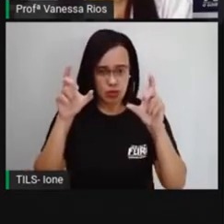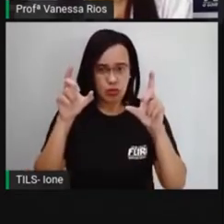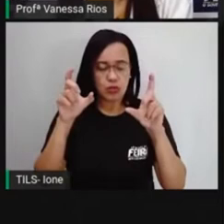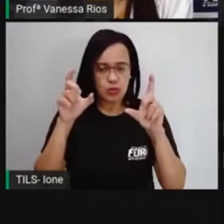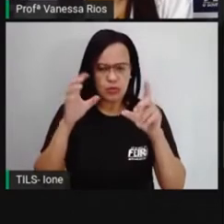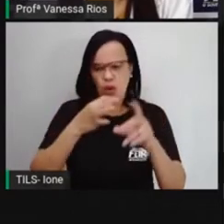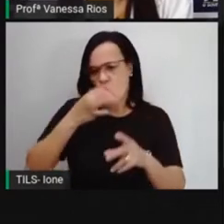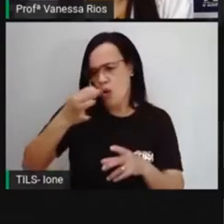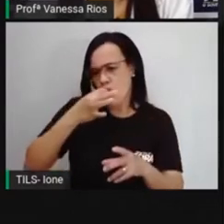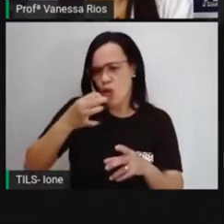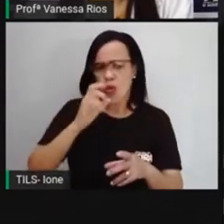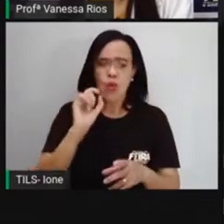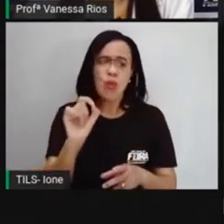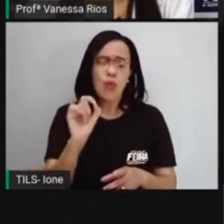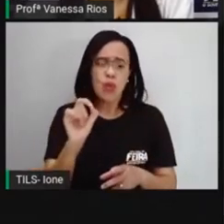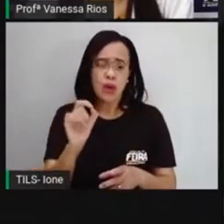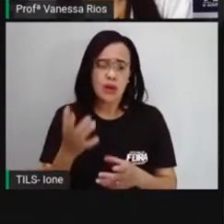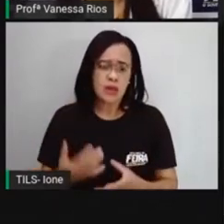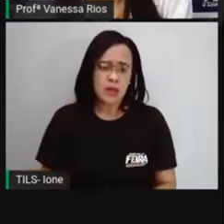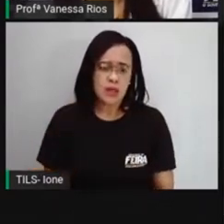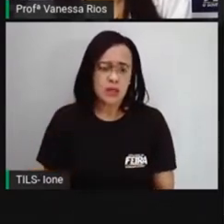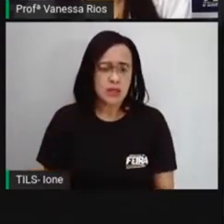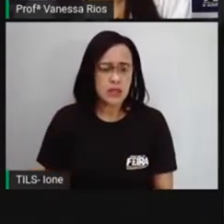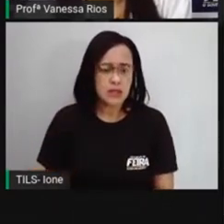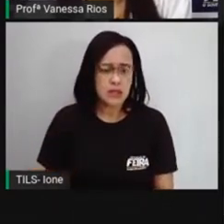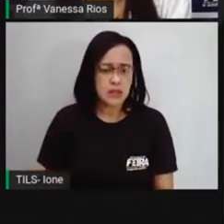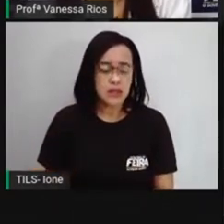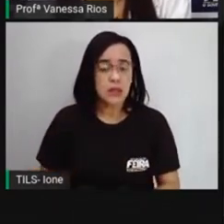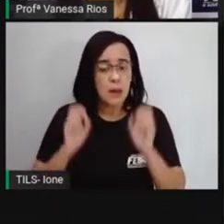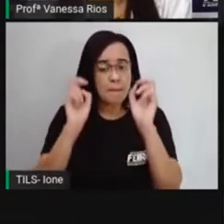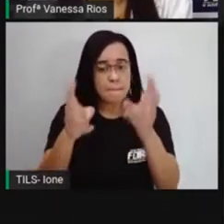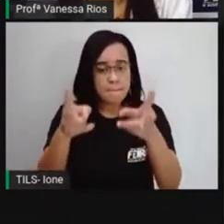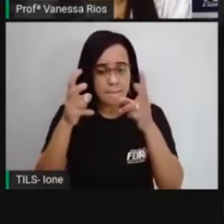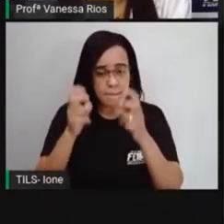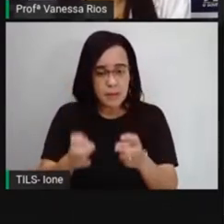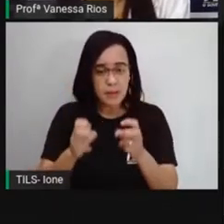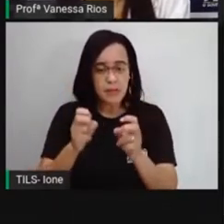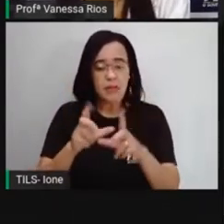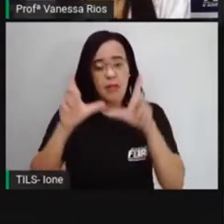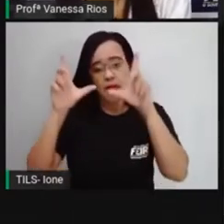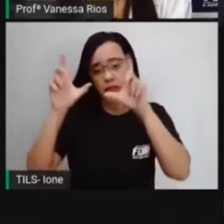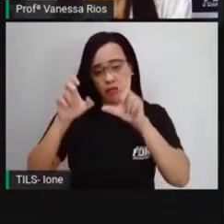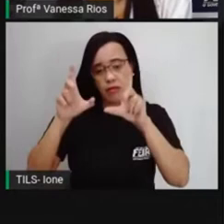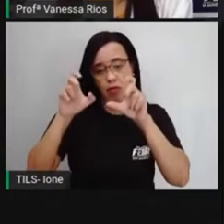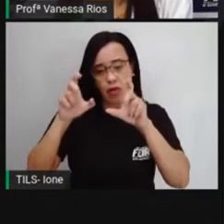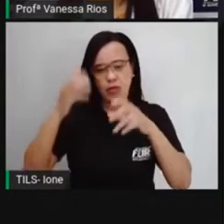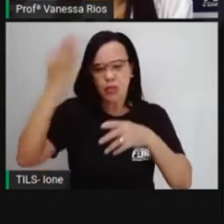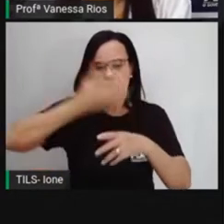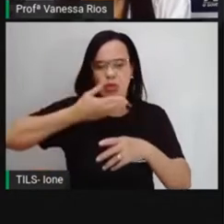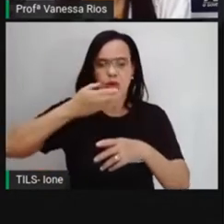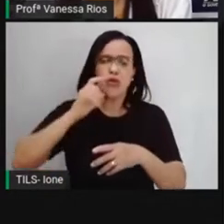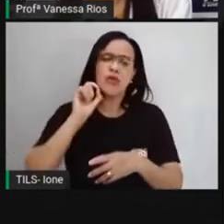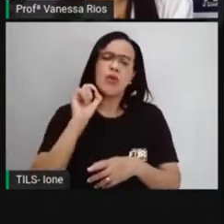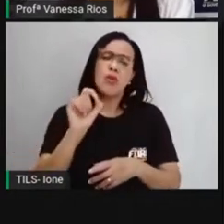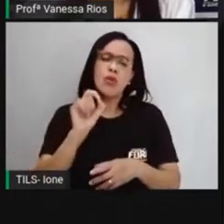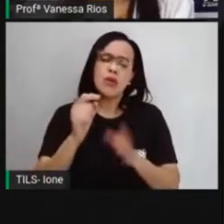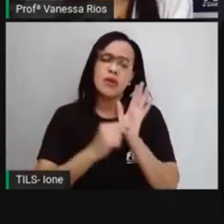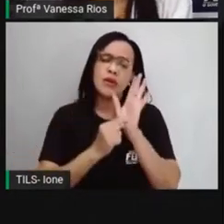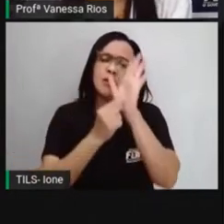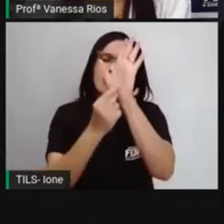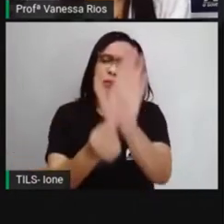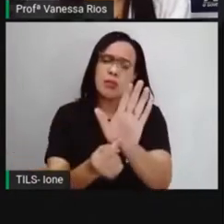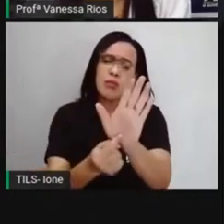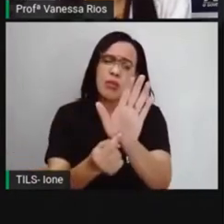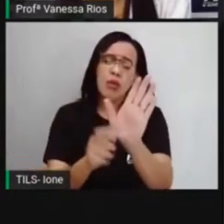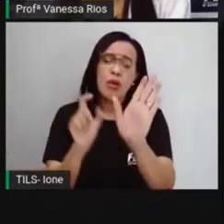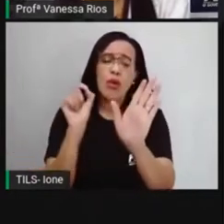perceber, né, tudo que essa imagem pode transparecer, pode mostrar pra você e